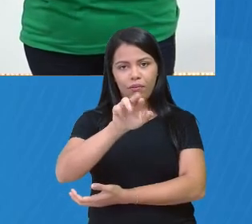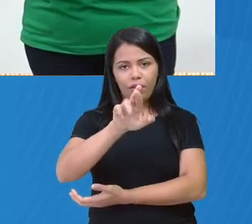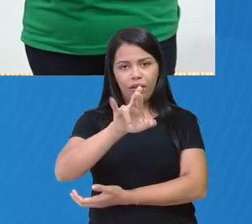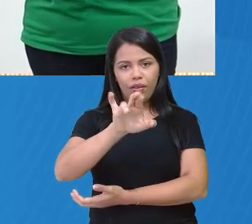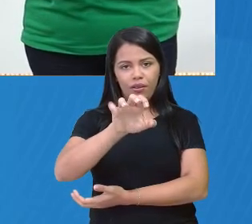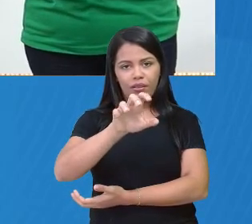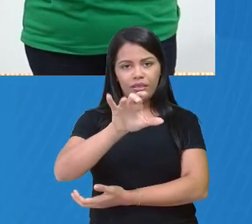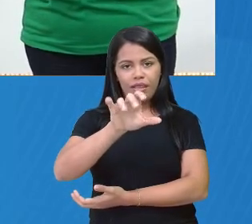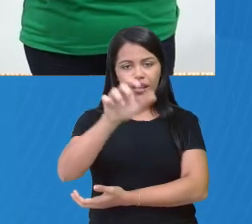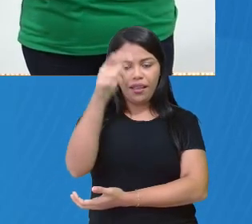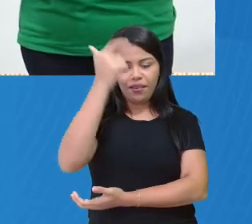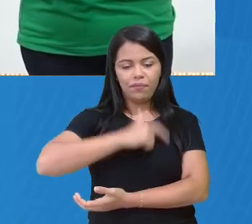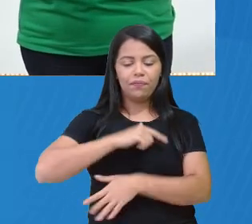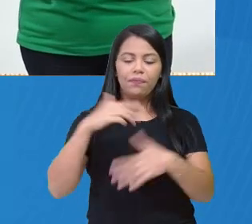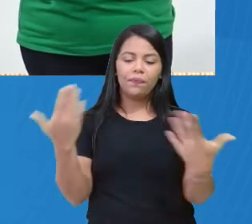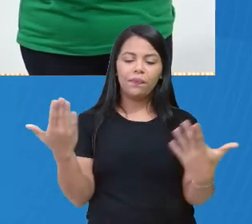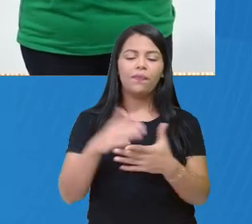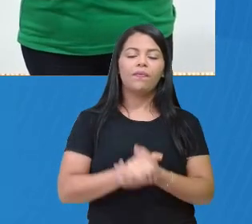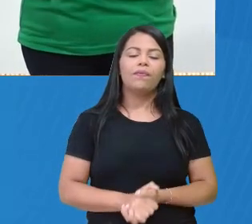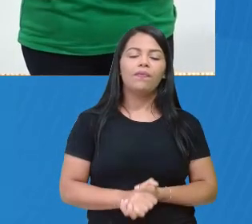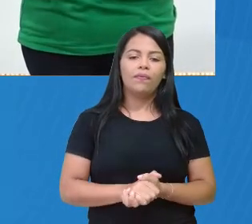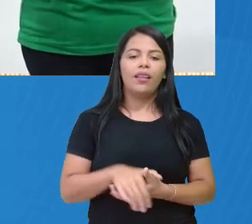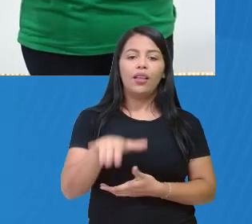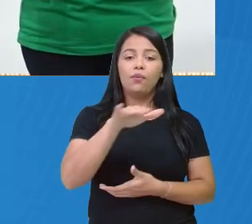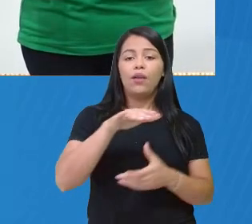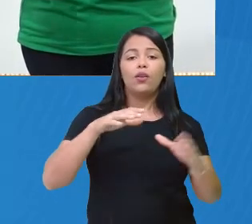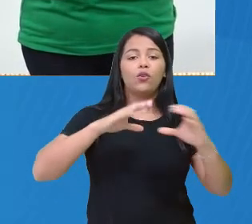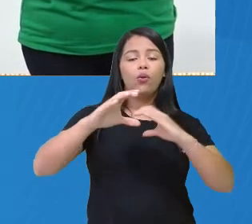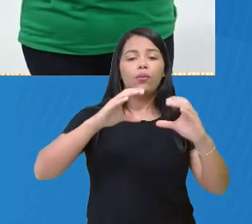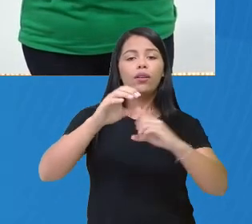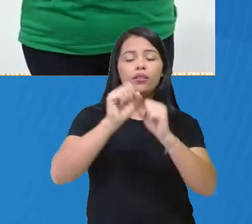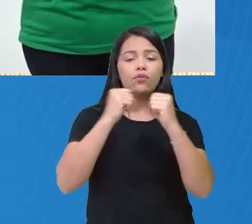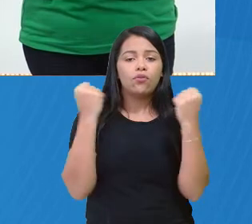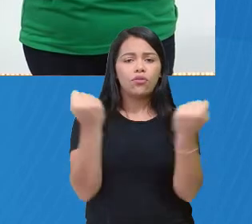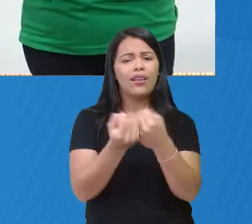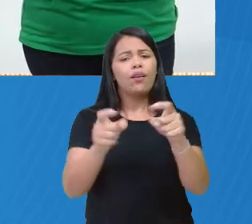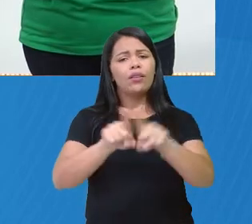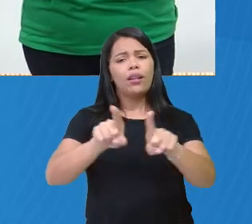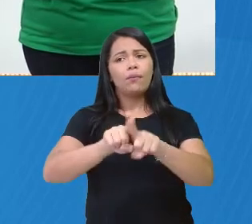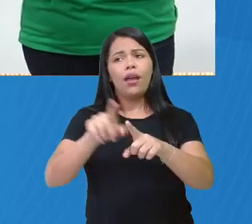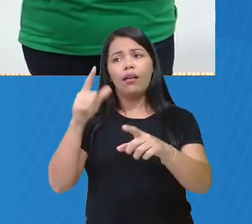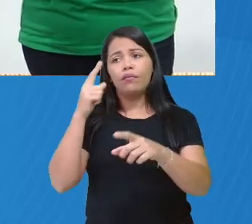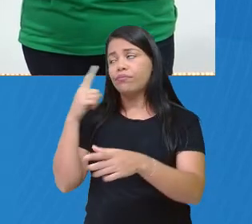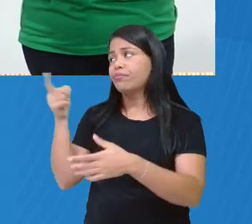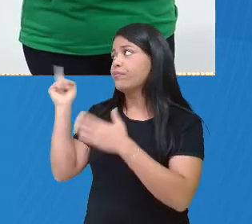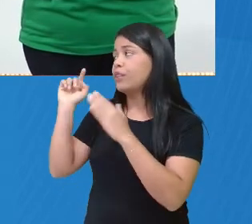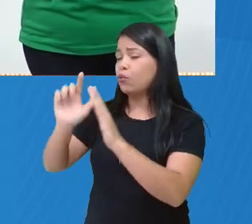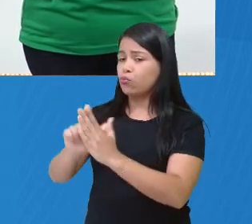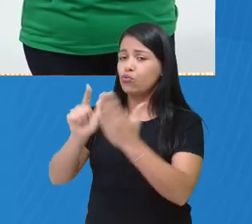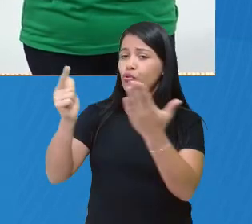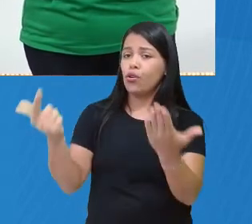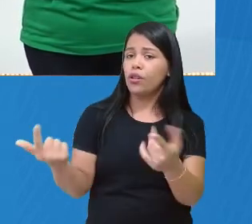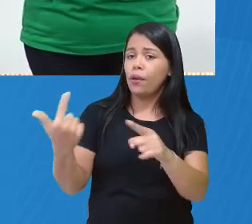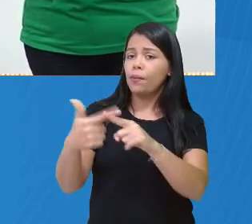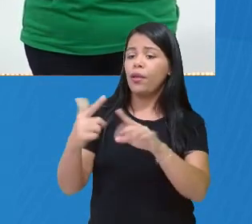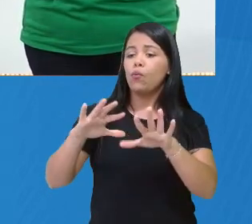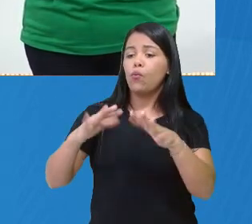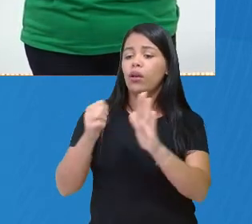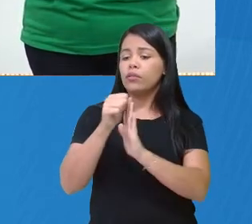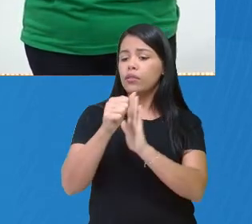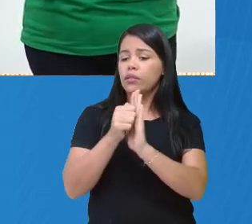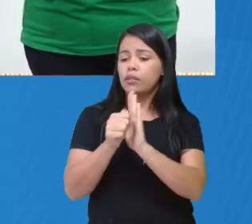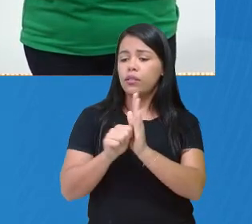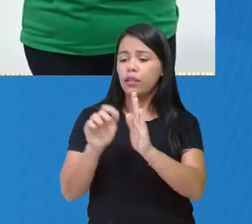Certo? Então, meio de comunicação social. E também o jornal, né? Porque quando ele é escrito, a notícia, é para atingir